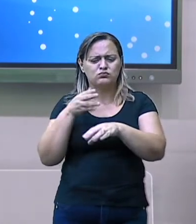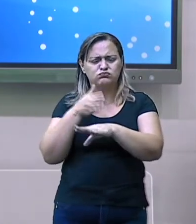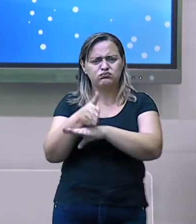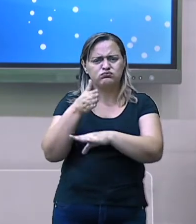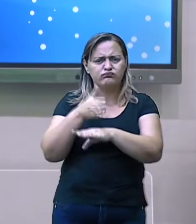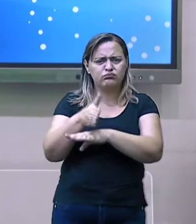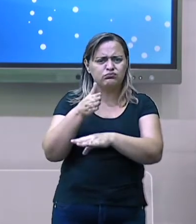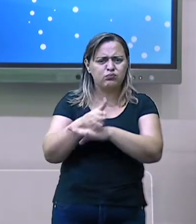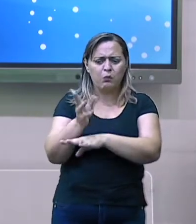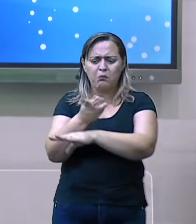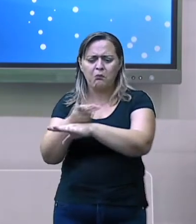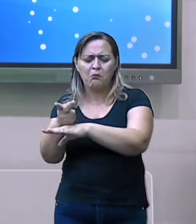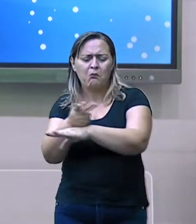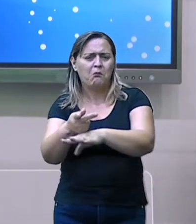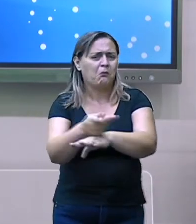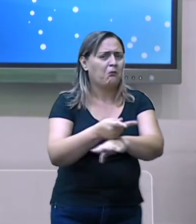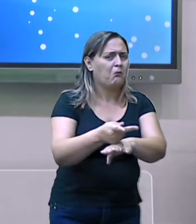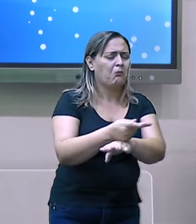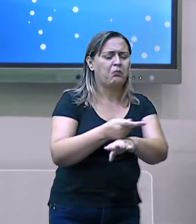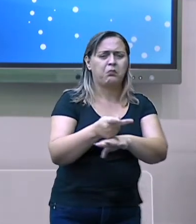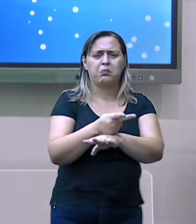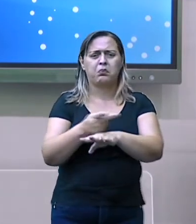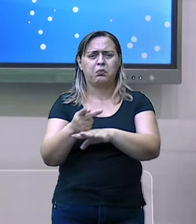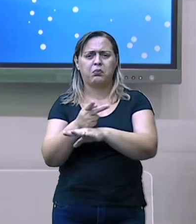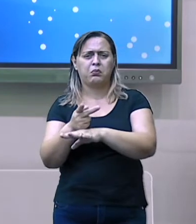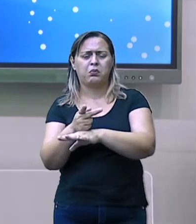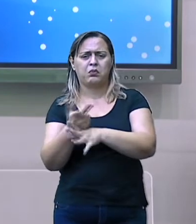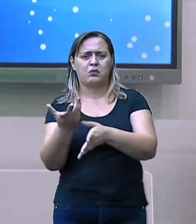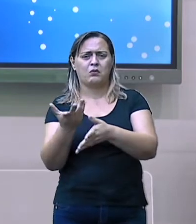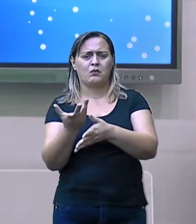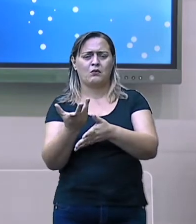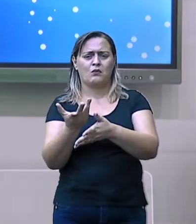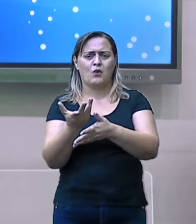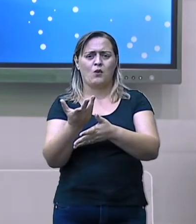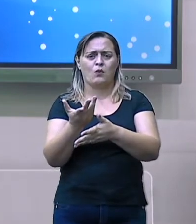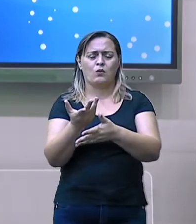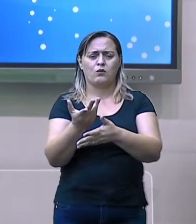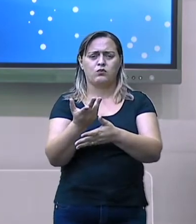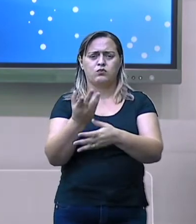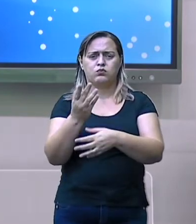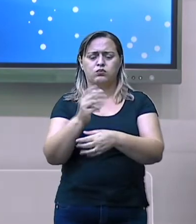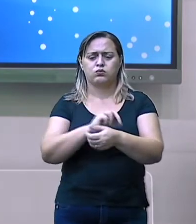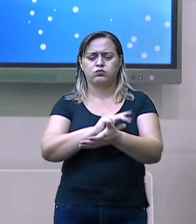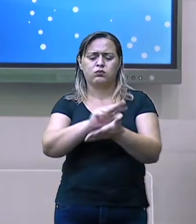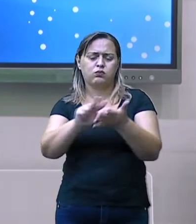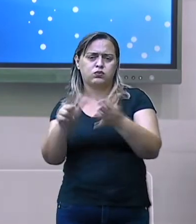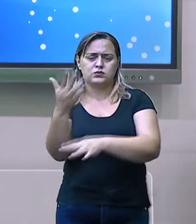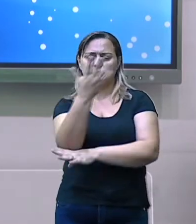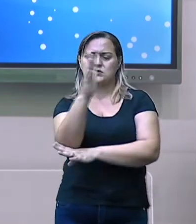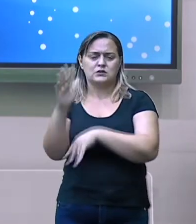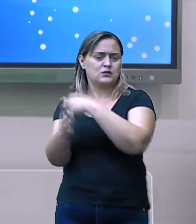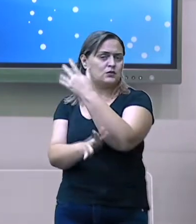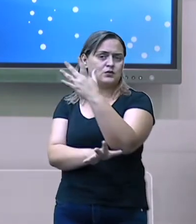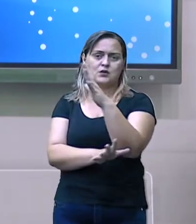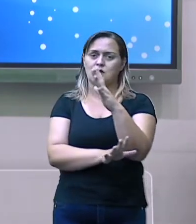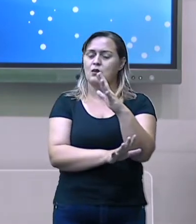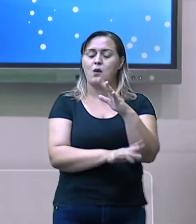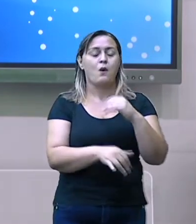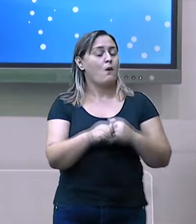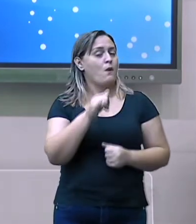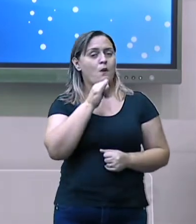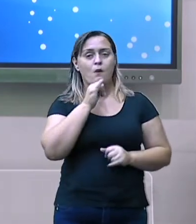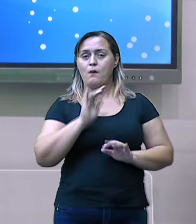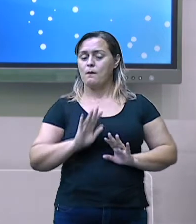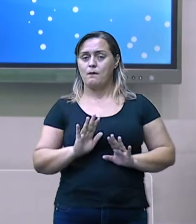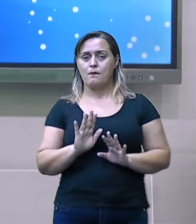riquezas. Por que o impacto dessa exploração seria muito grande para todo o